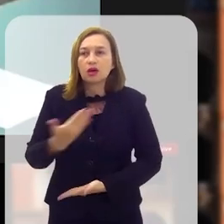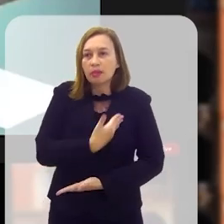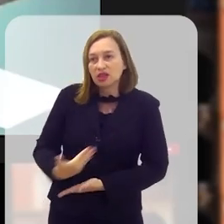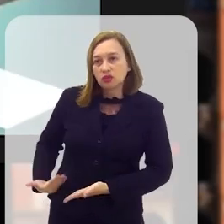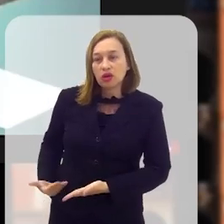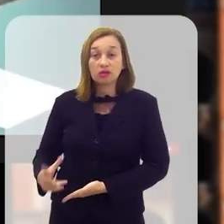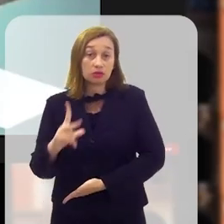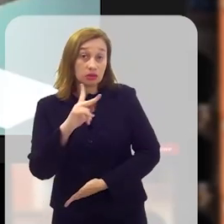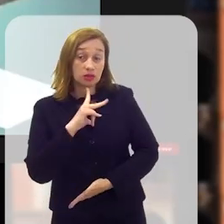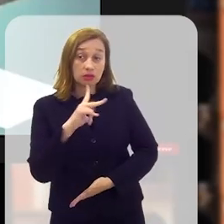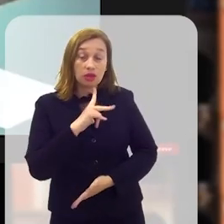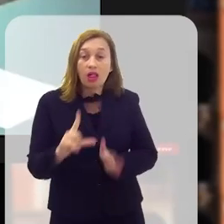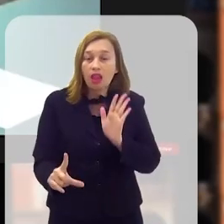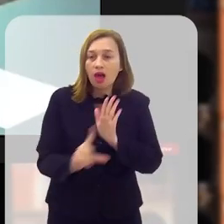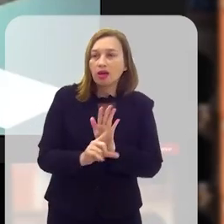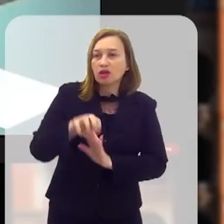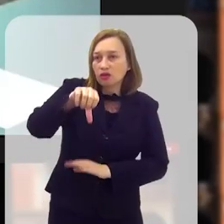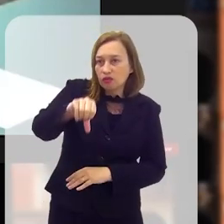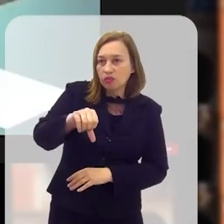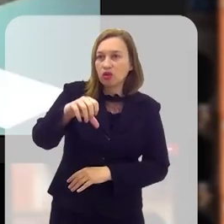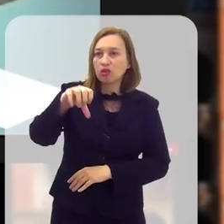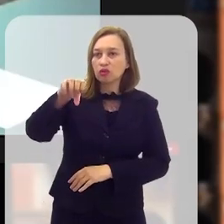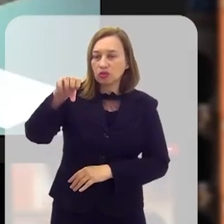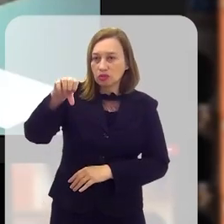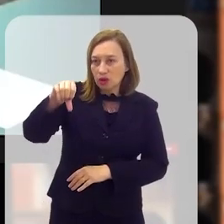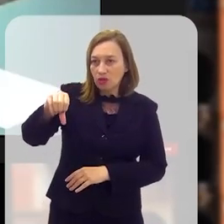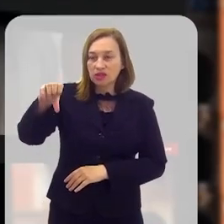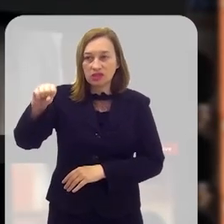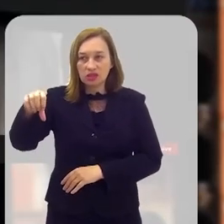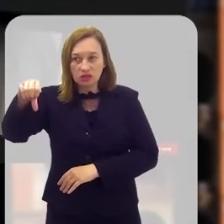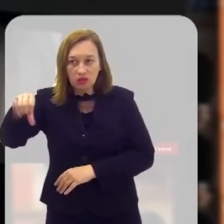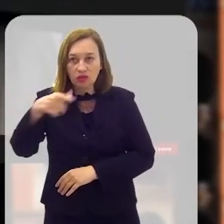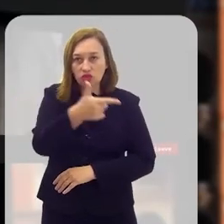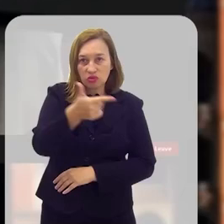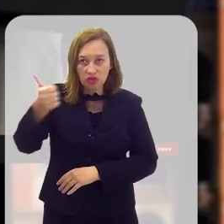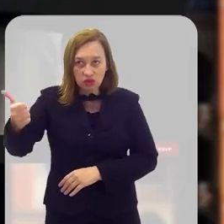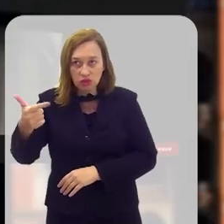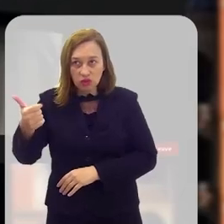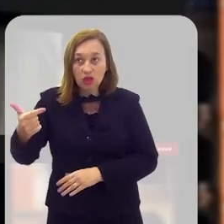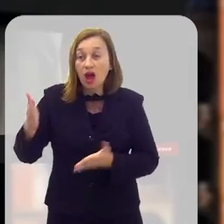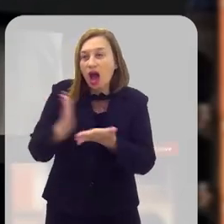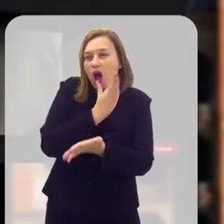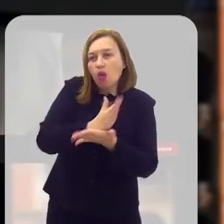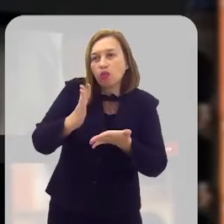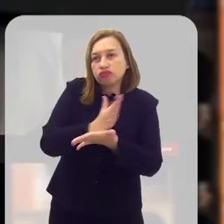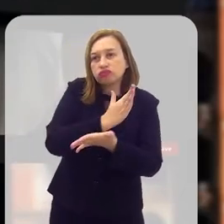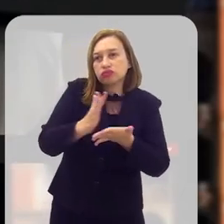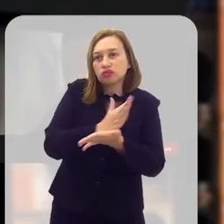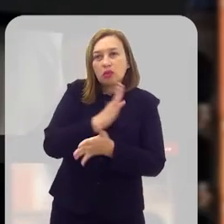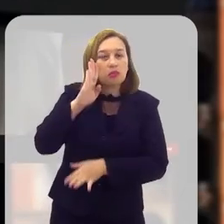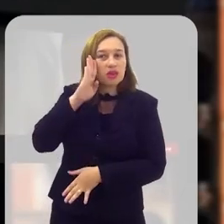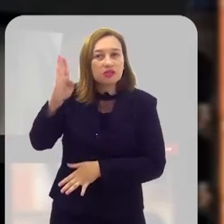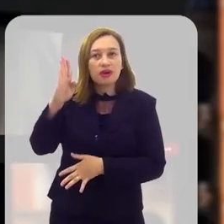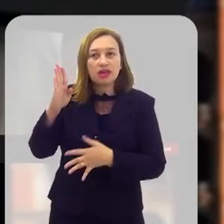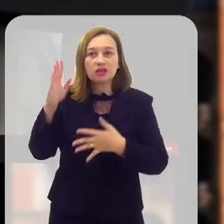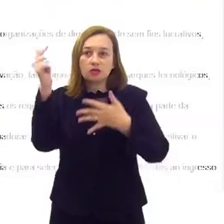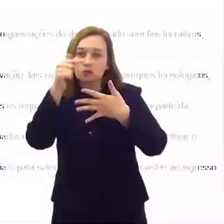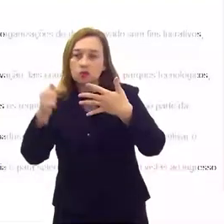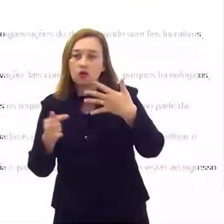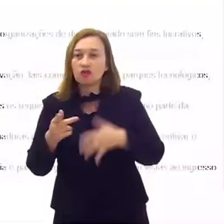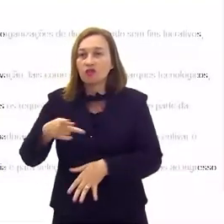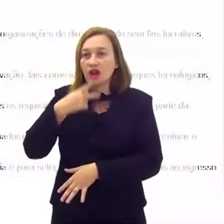colaboração entre entes públicos e privados Atual Lei 9.809 de 2022